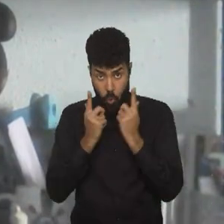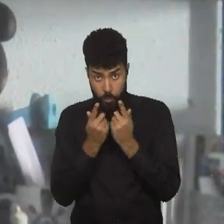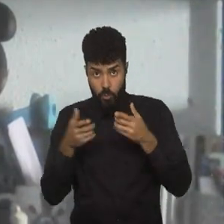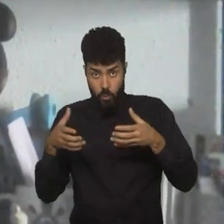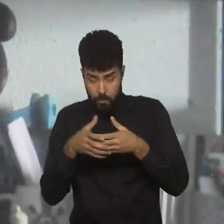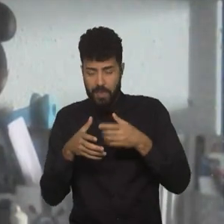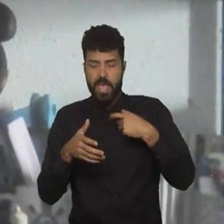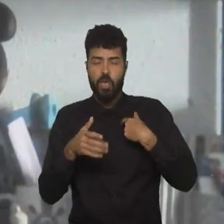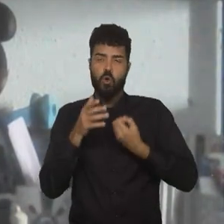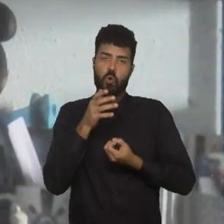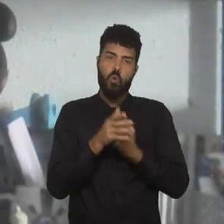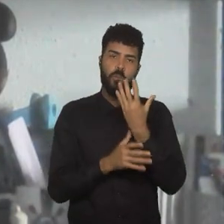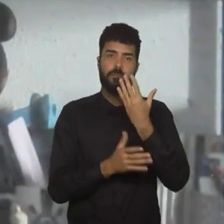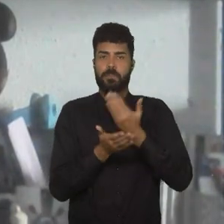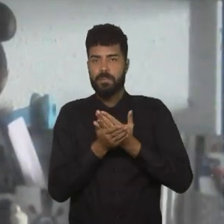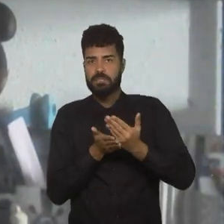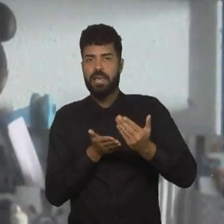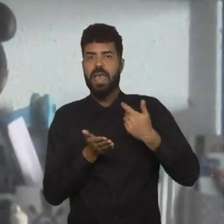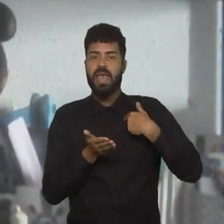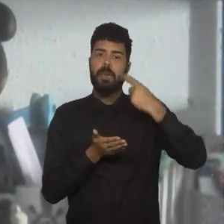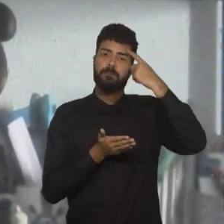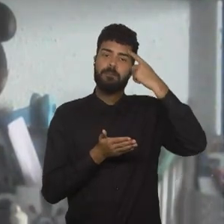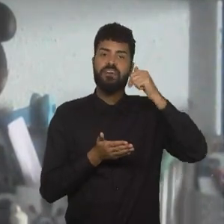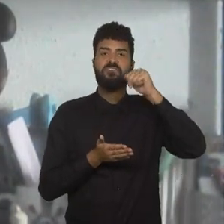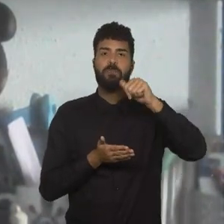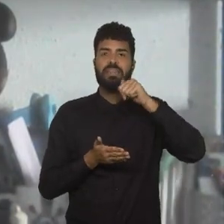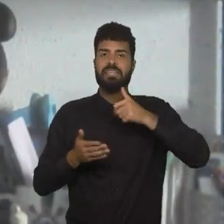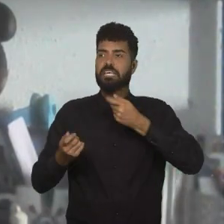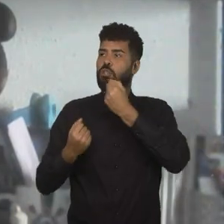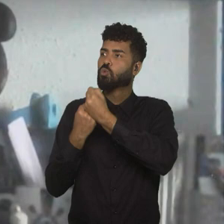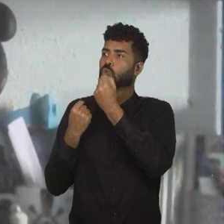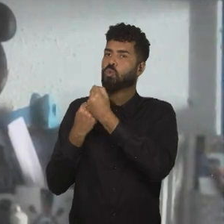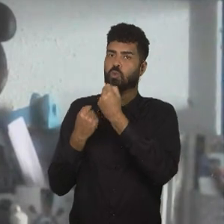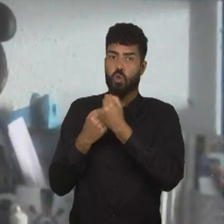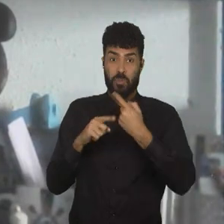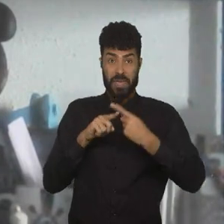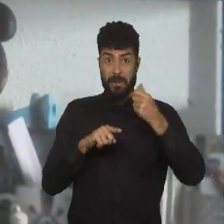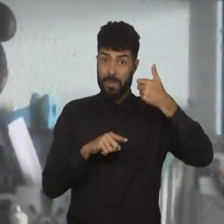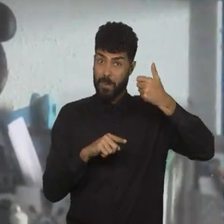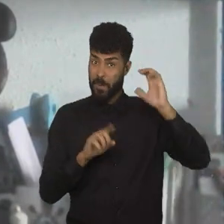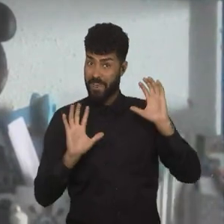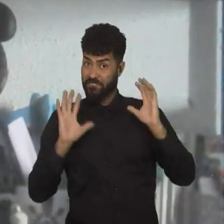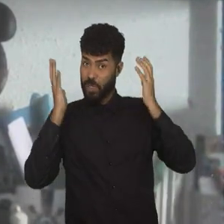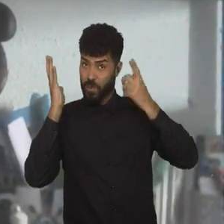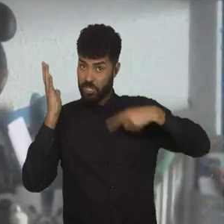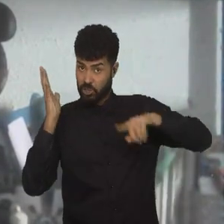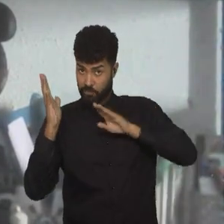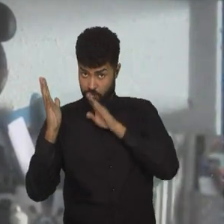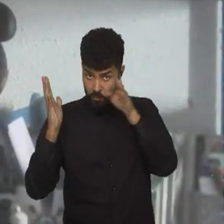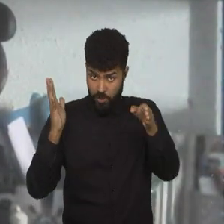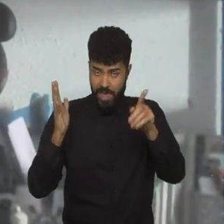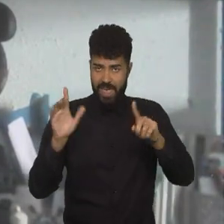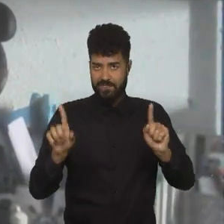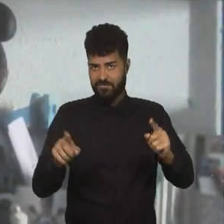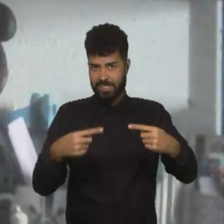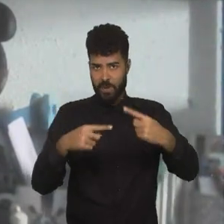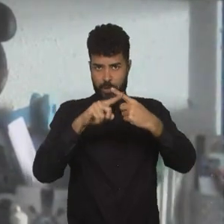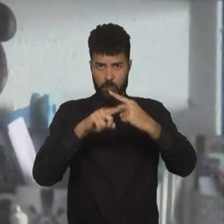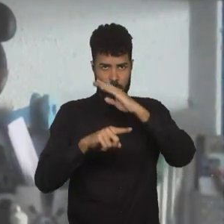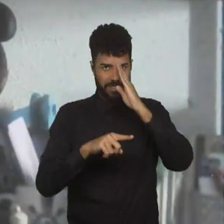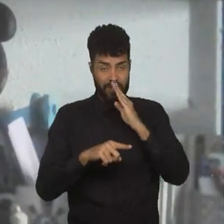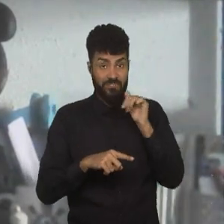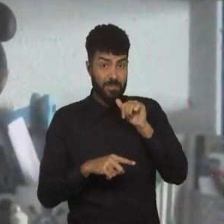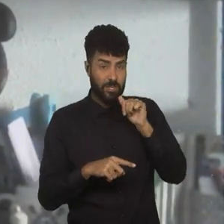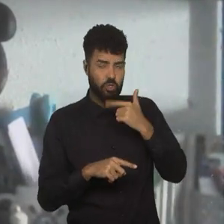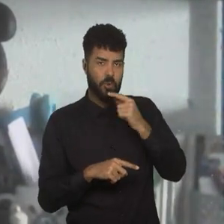comecei realmente a abraçar o Feminino, porque o primeiro evento que a gente foi, praticamente, foi a final do Brasileiro Feminino, de